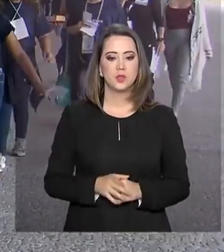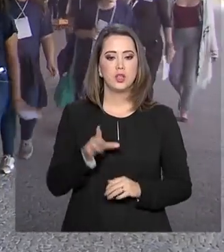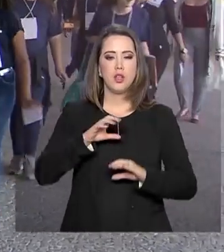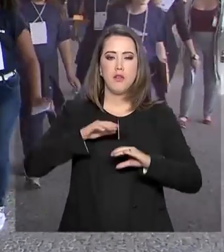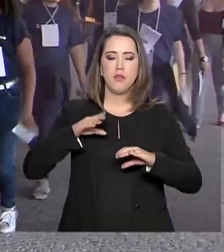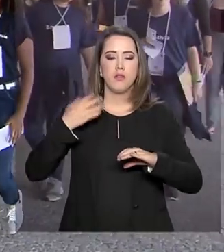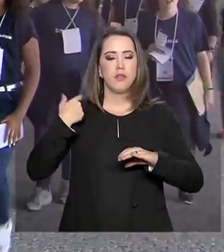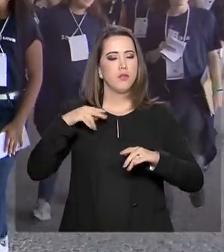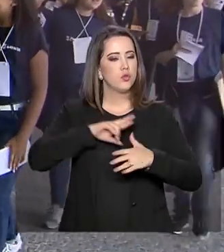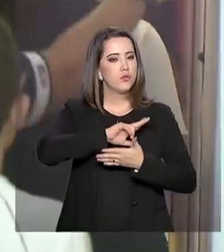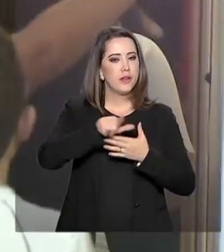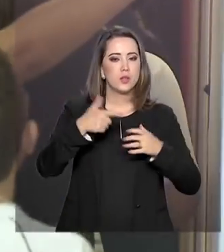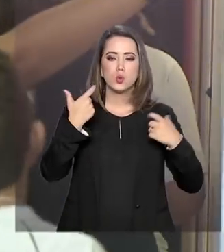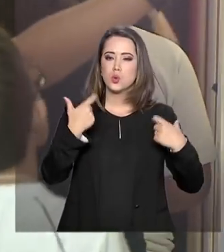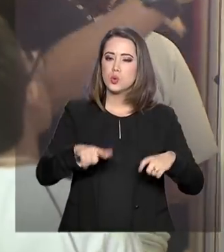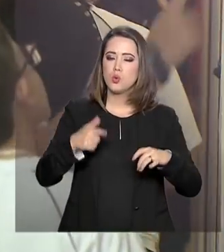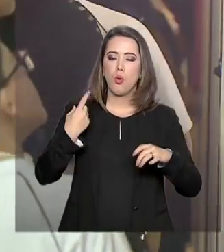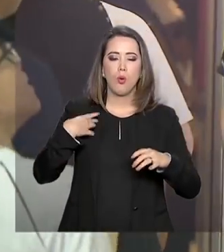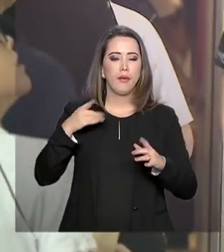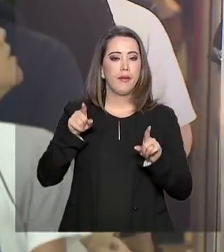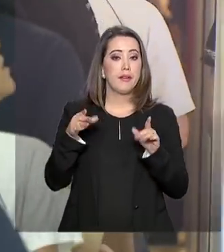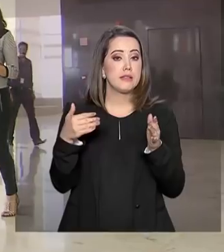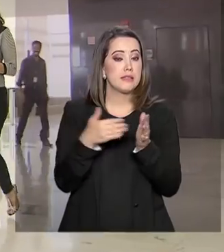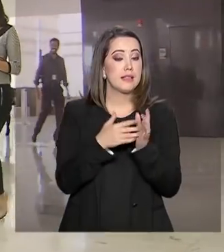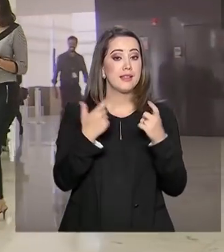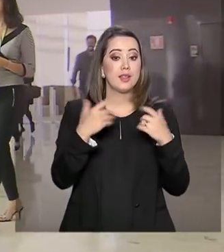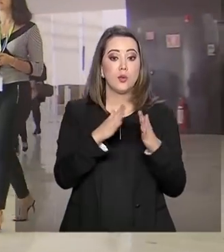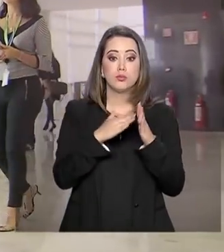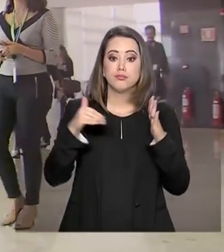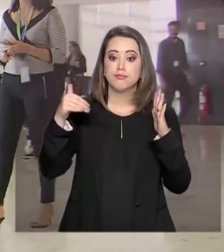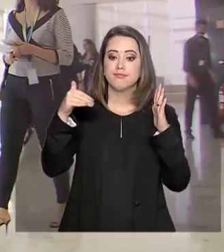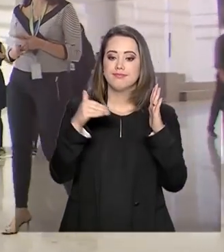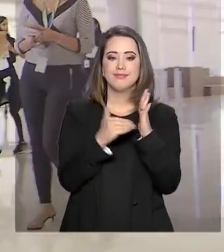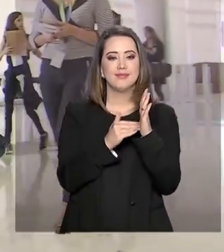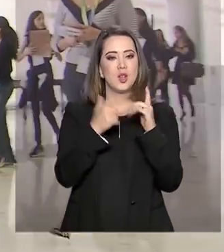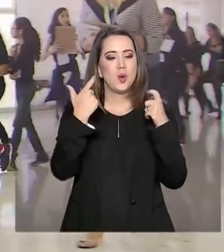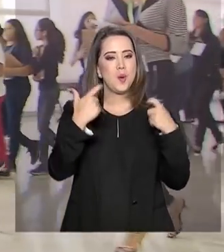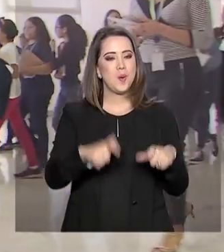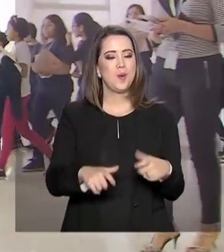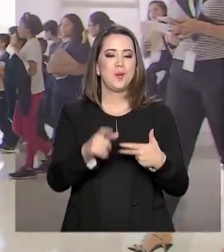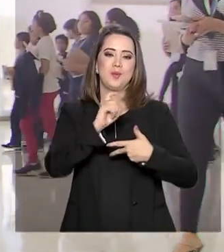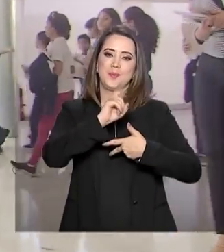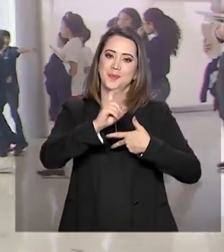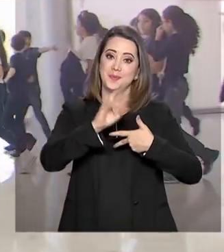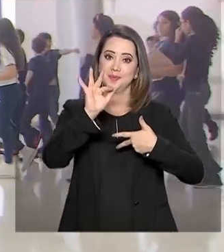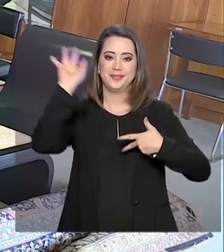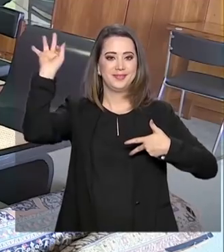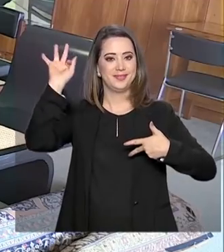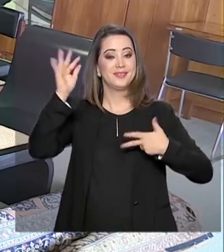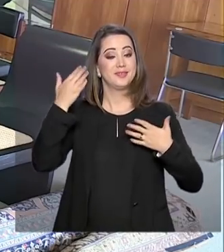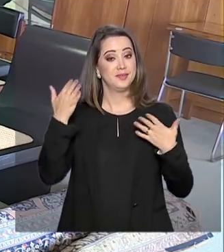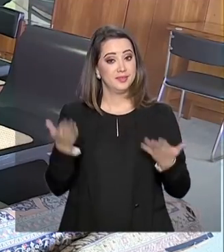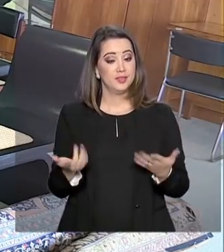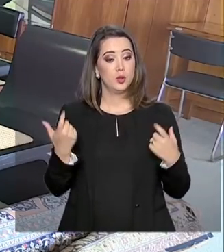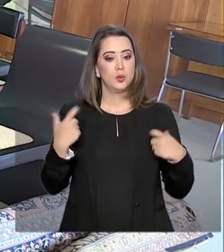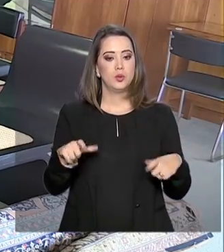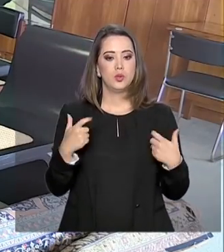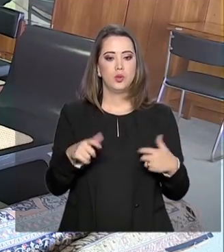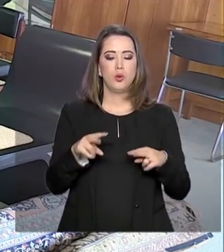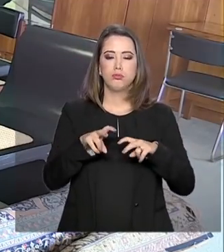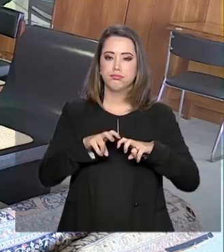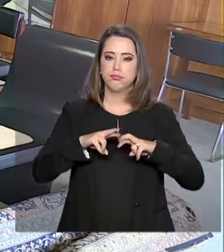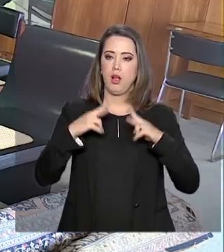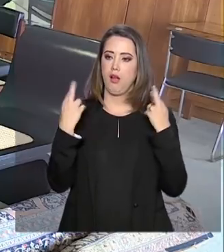e corredores do anexo, até chegar ao Palácio do Planalto, sede do Poder Executivo Federal, onde fica o